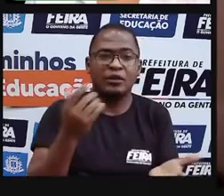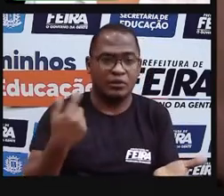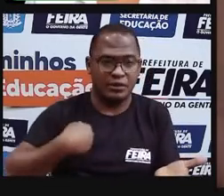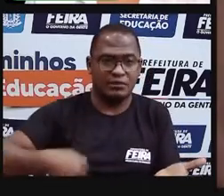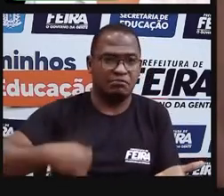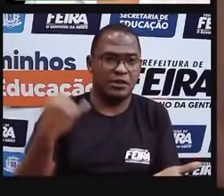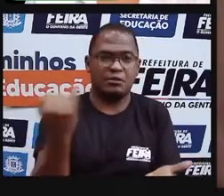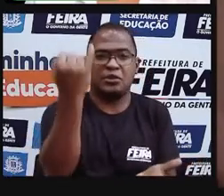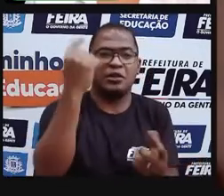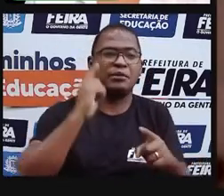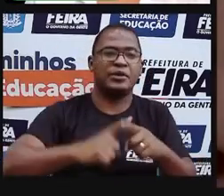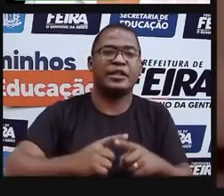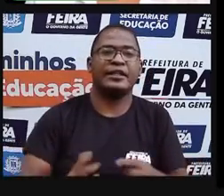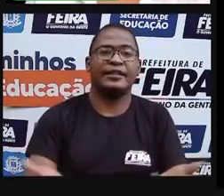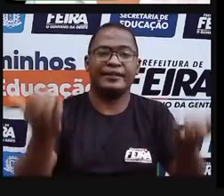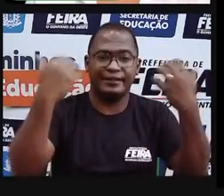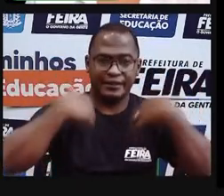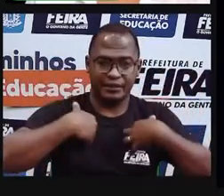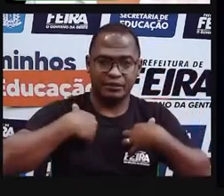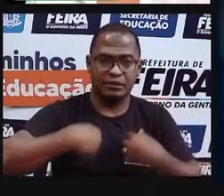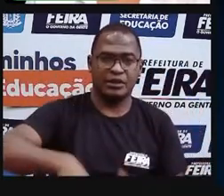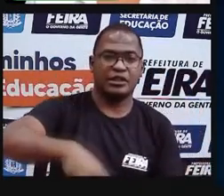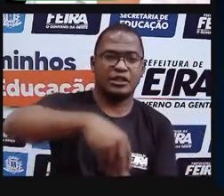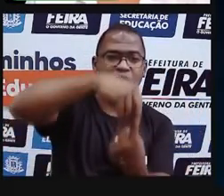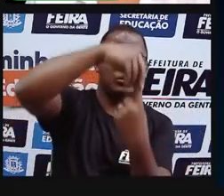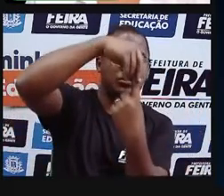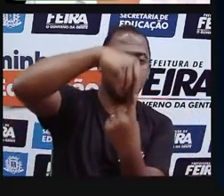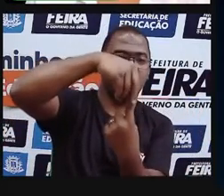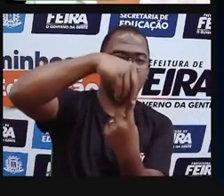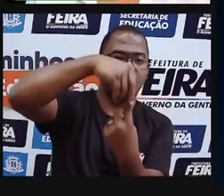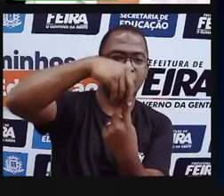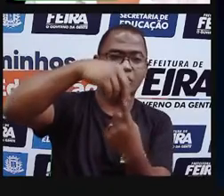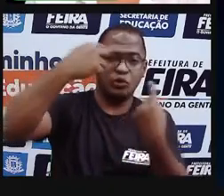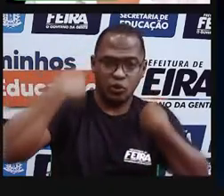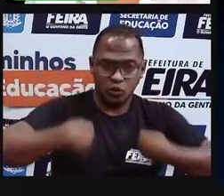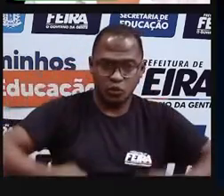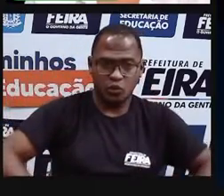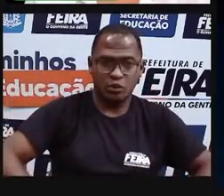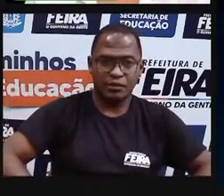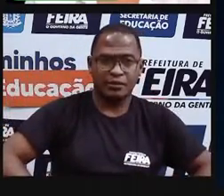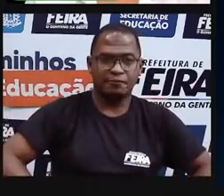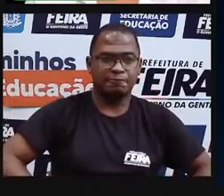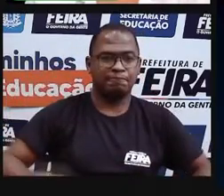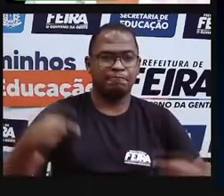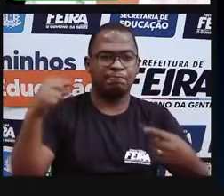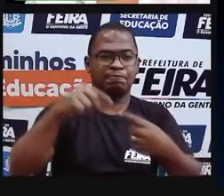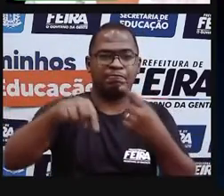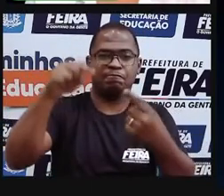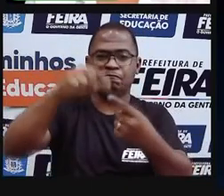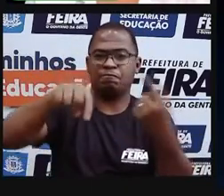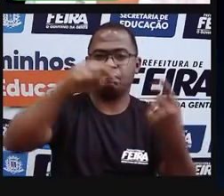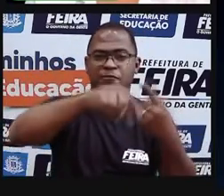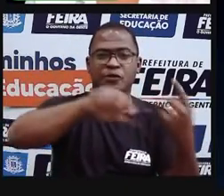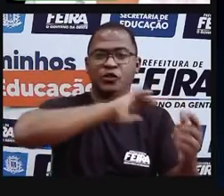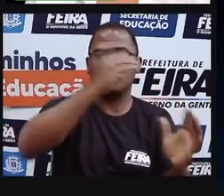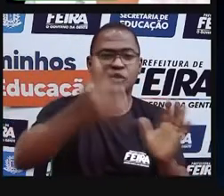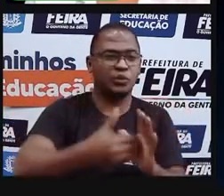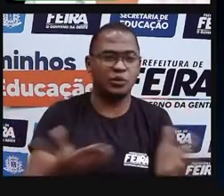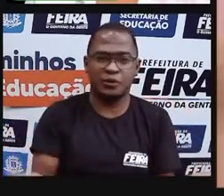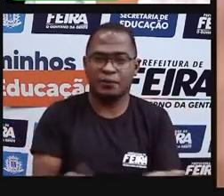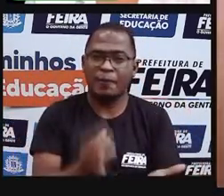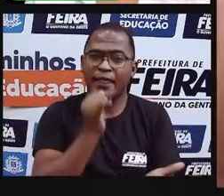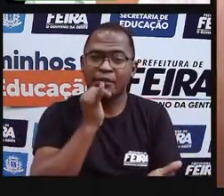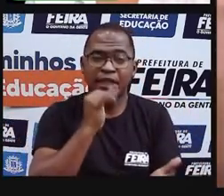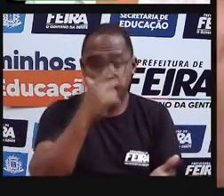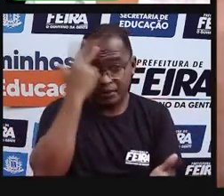é uma pessoa única, literalmente. A formação biológica e de átomos do seu corpo jamais se repetirá na história. Jamais existirá outro